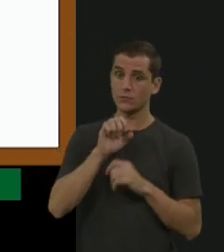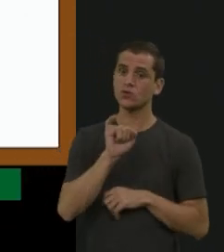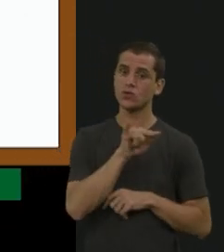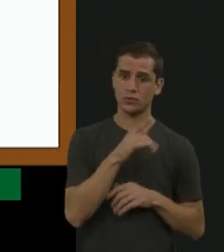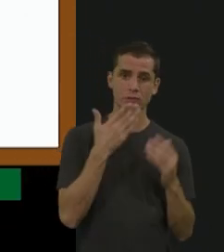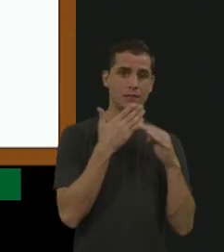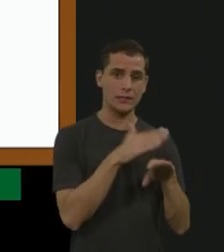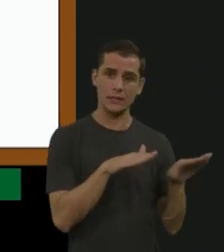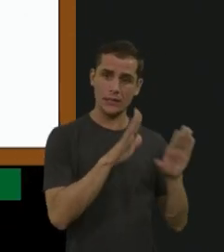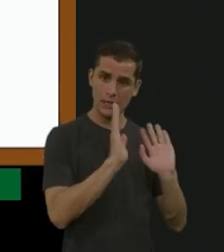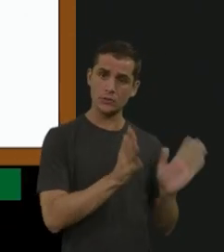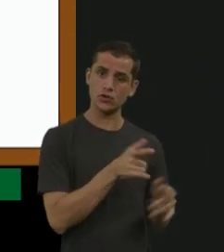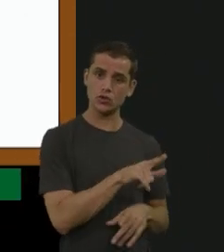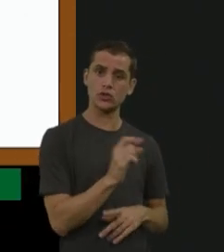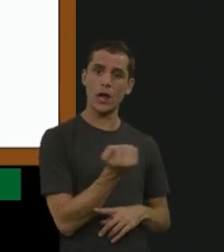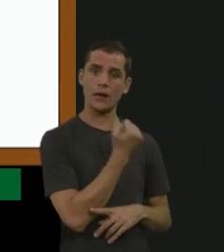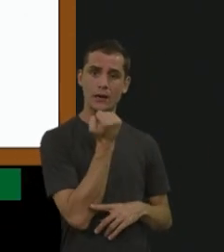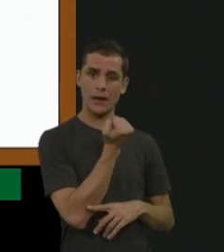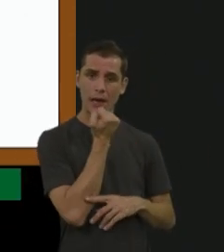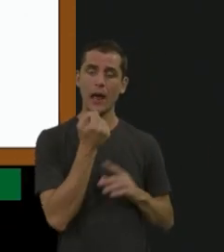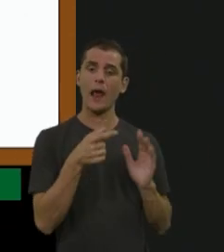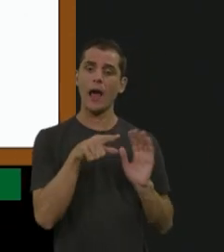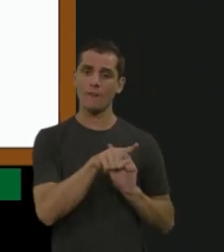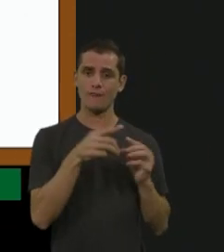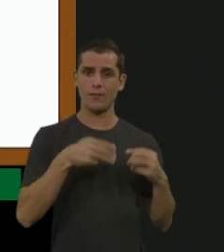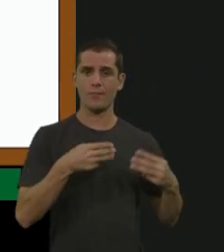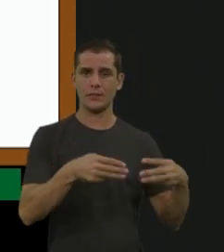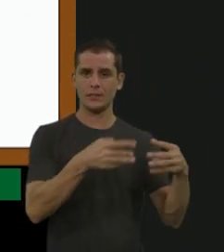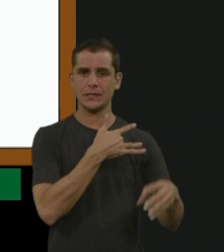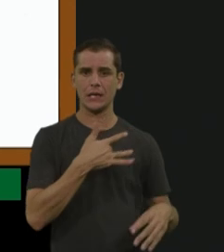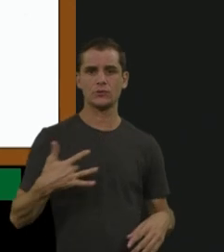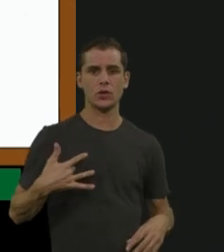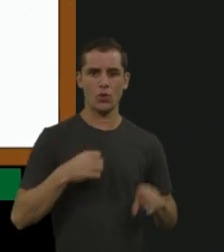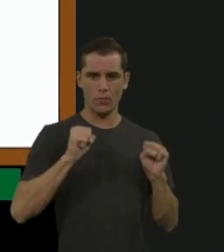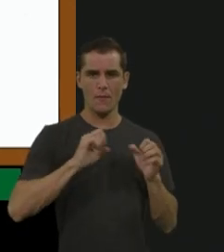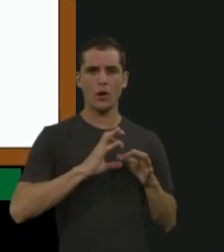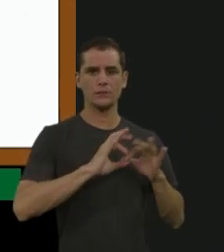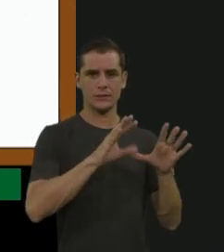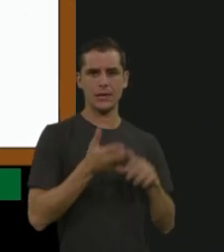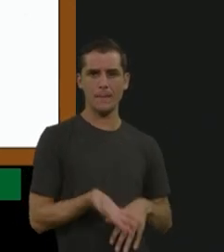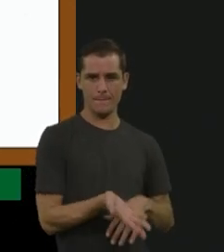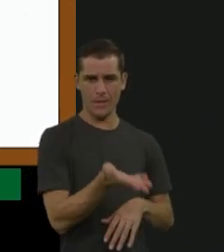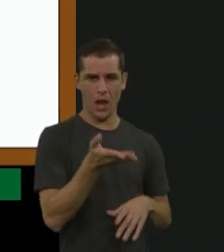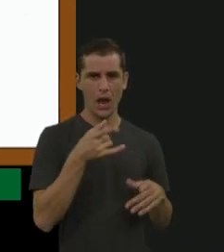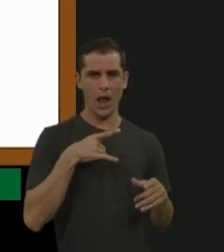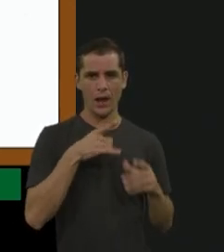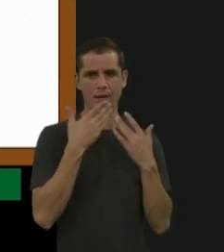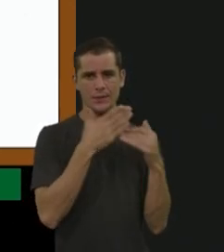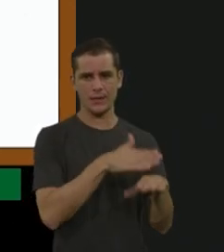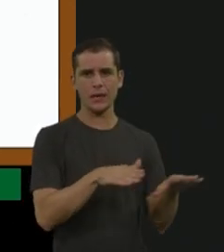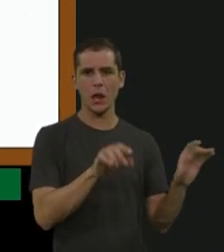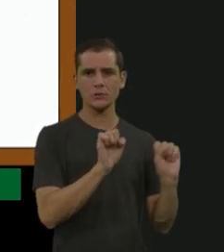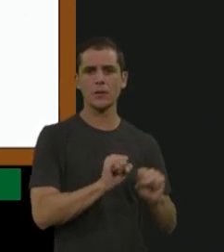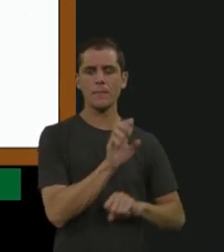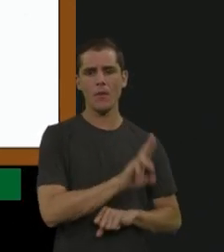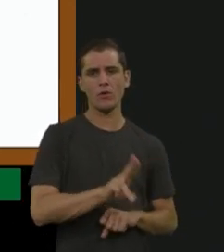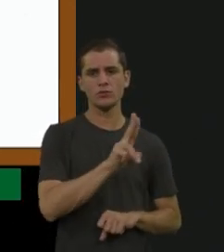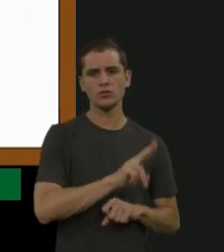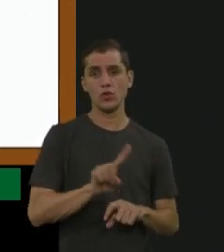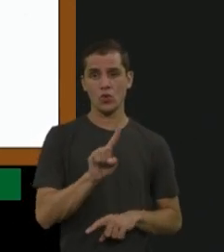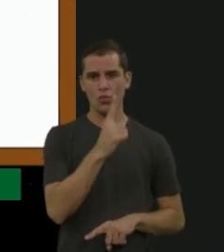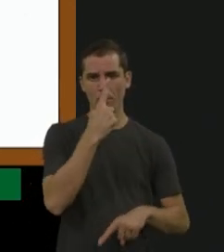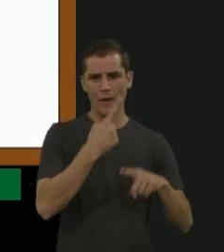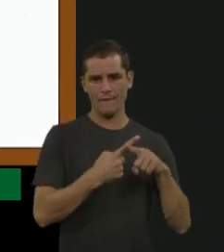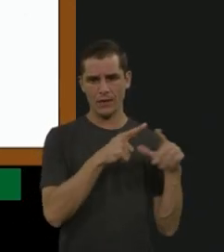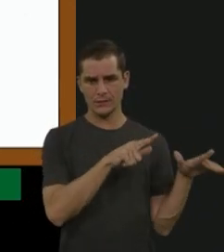já permite, antes que sangre, antes do primeiro evento. Geralmente, a gente começa com uma vez por semana, depois progride para duas vezes, três